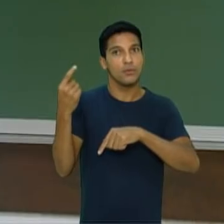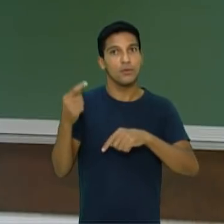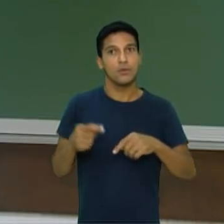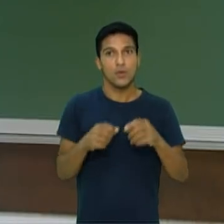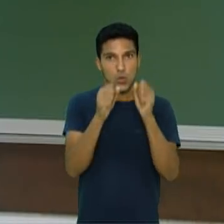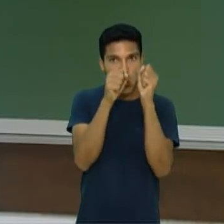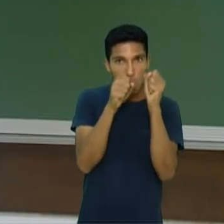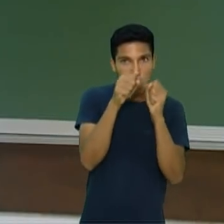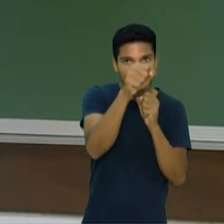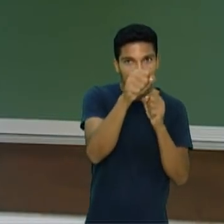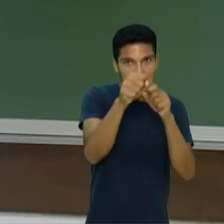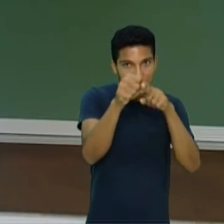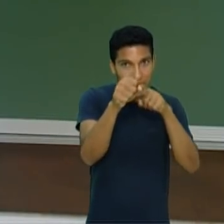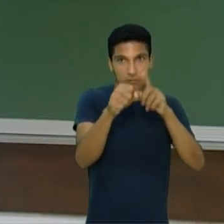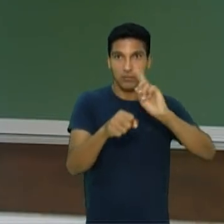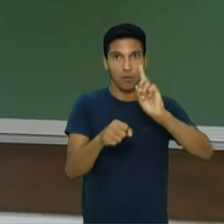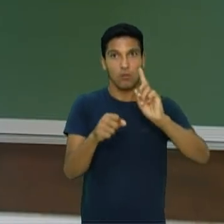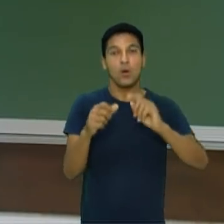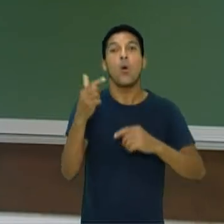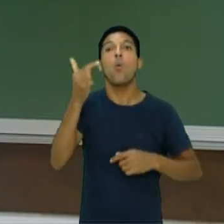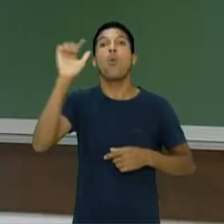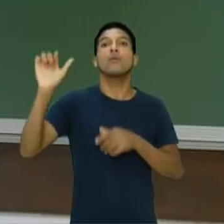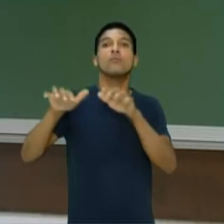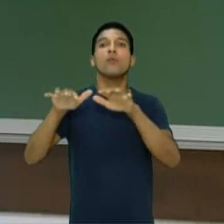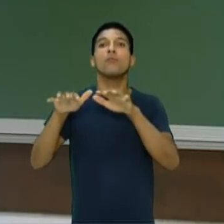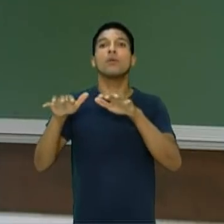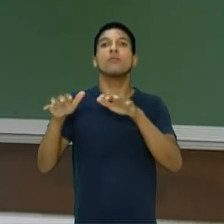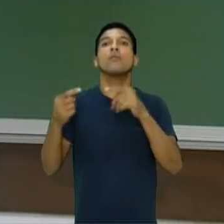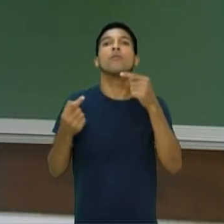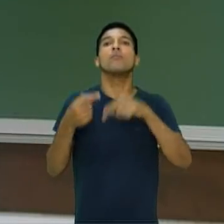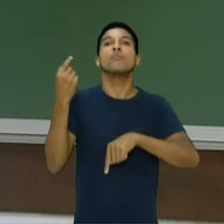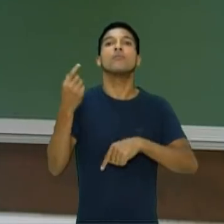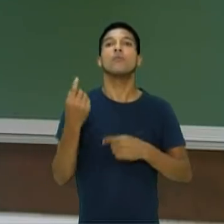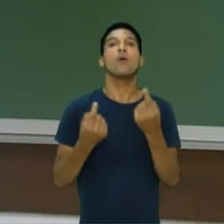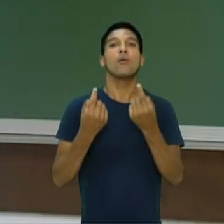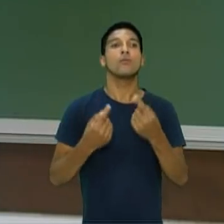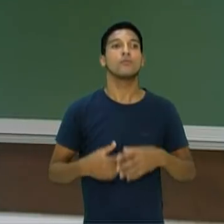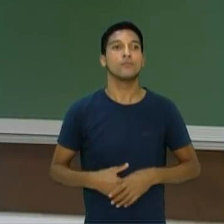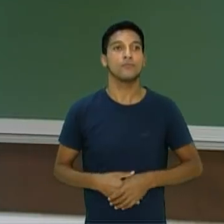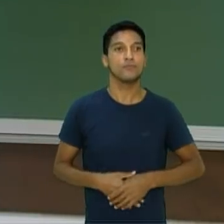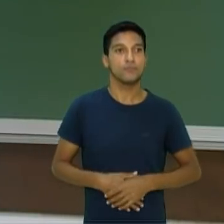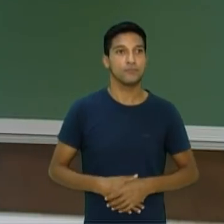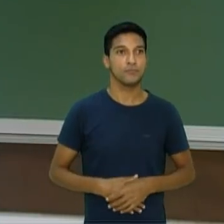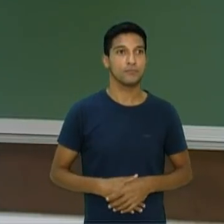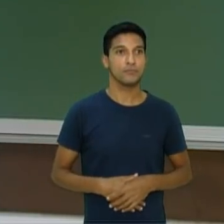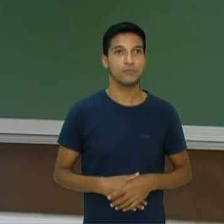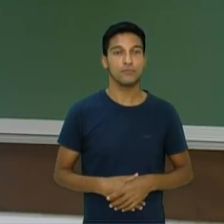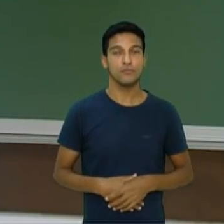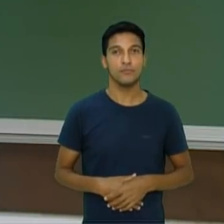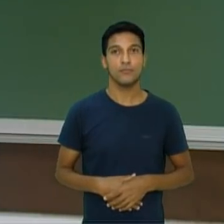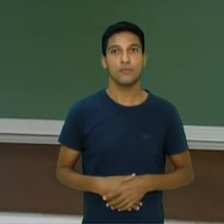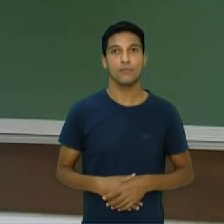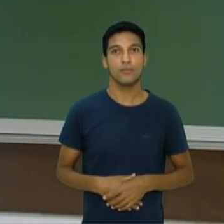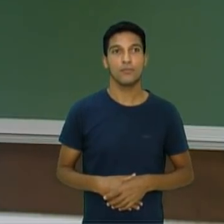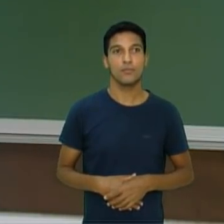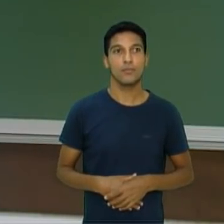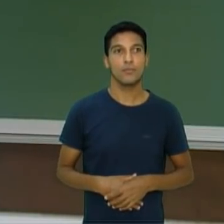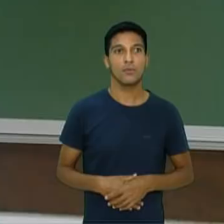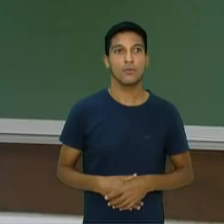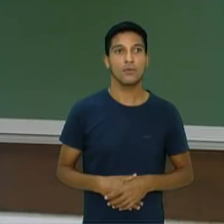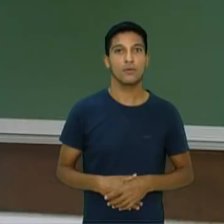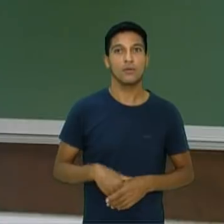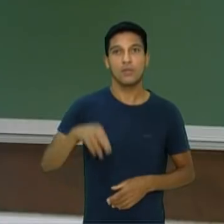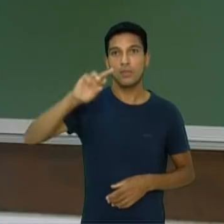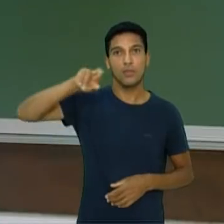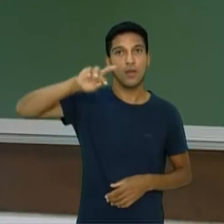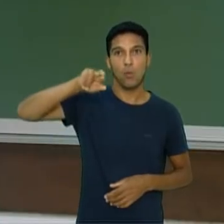um golpe. Alternativa A, o jab. Alternativa B, o cruzado. Alternativa C, o clinch.